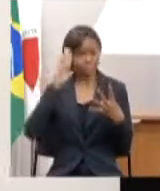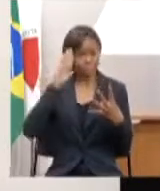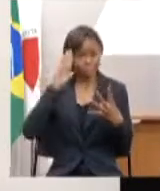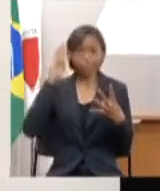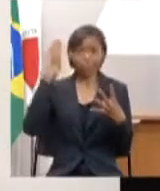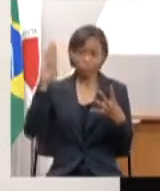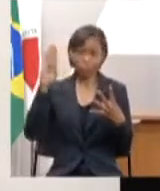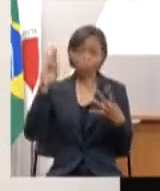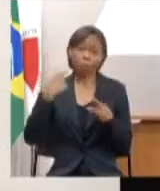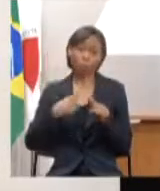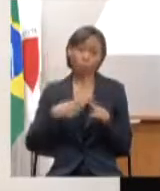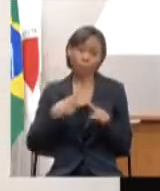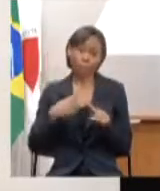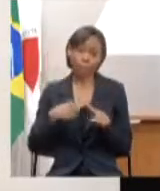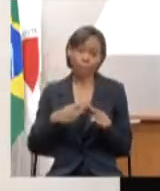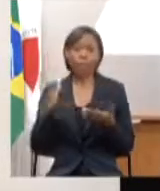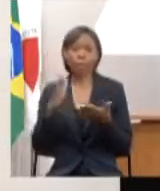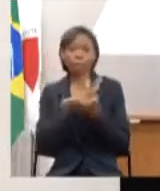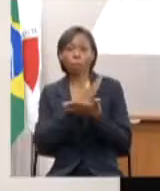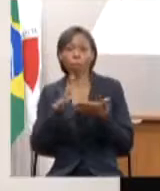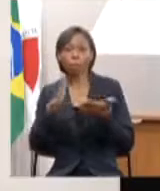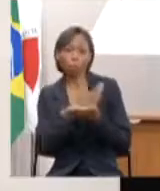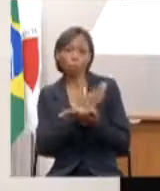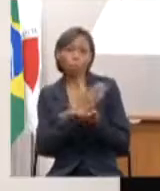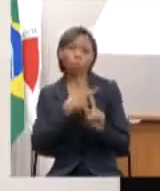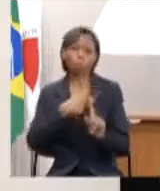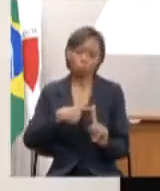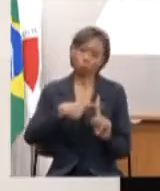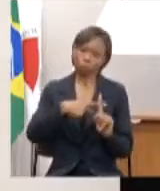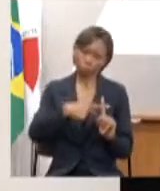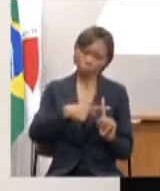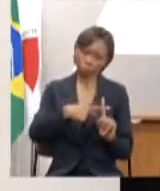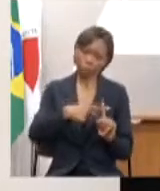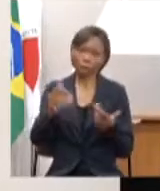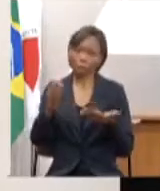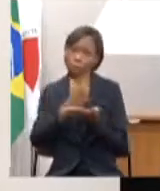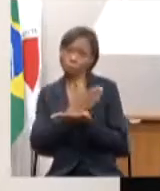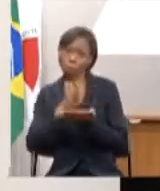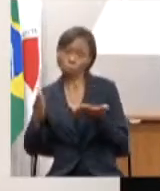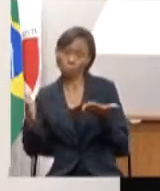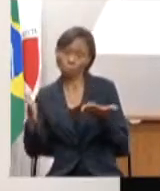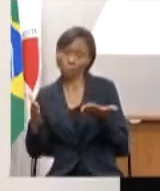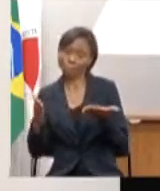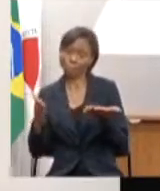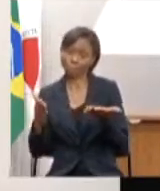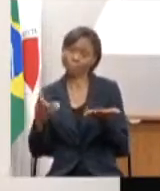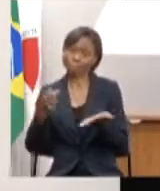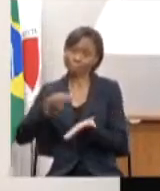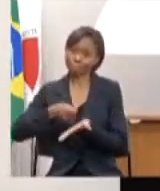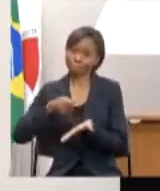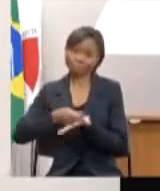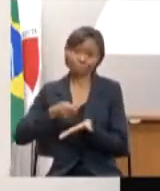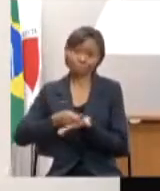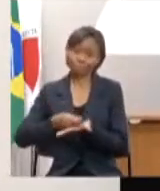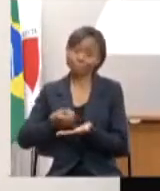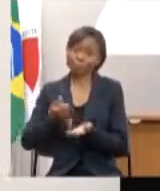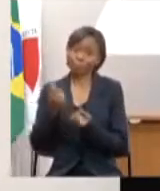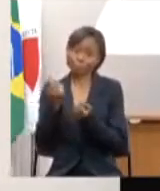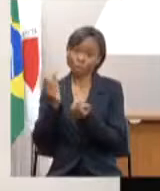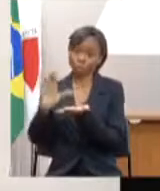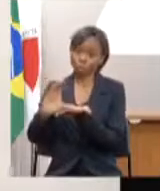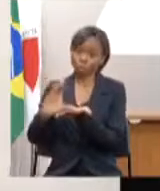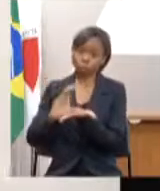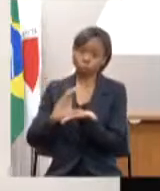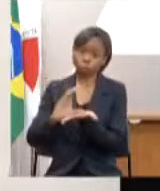positivamente, outras podem, inclusive, exigir do Estado um investimento maior.